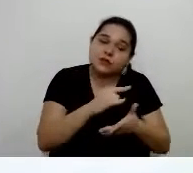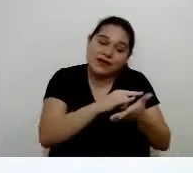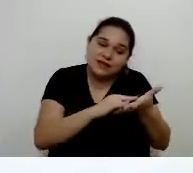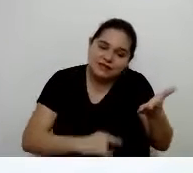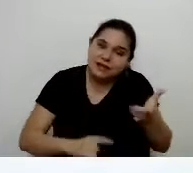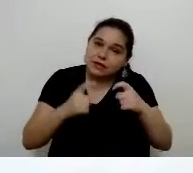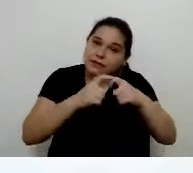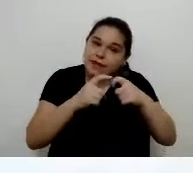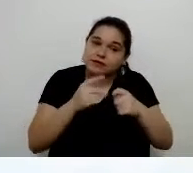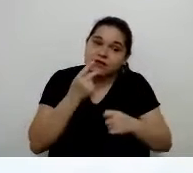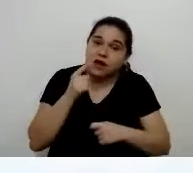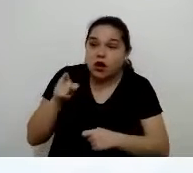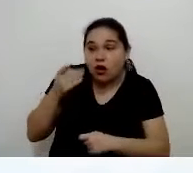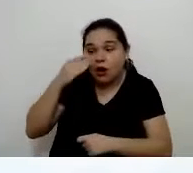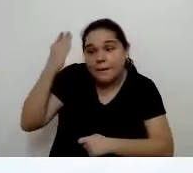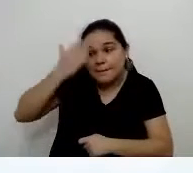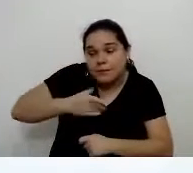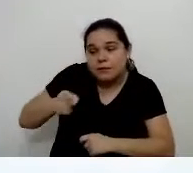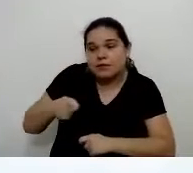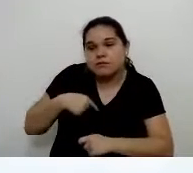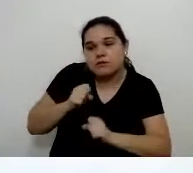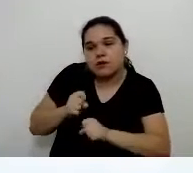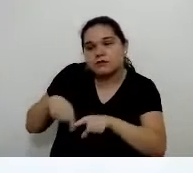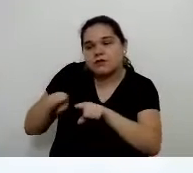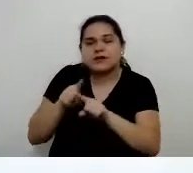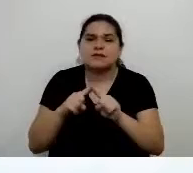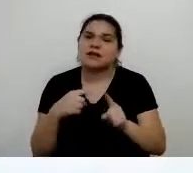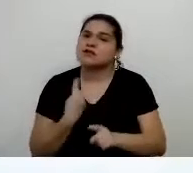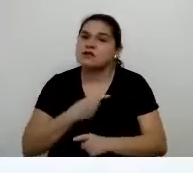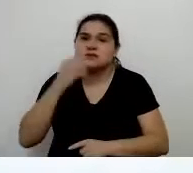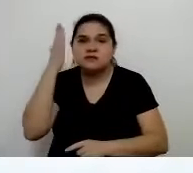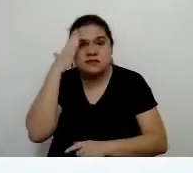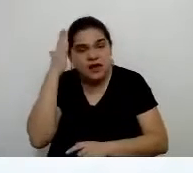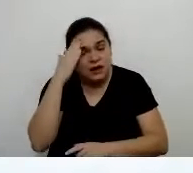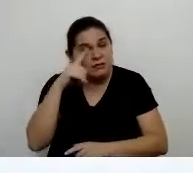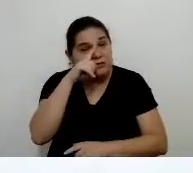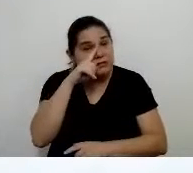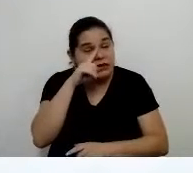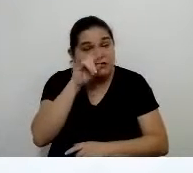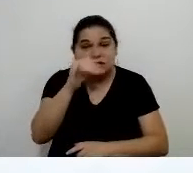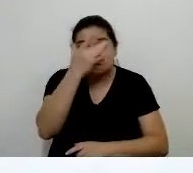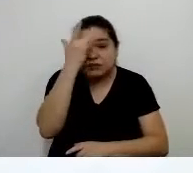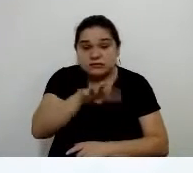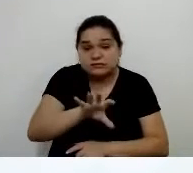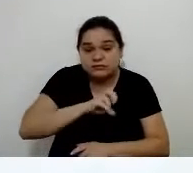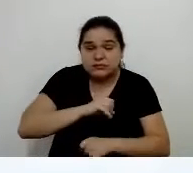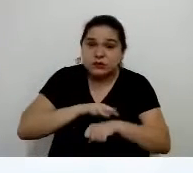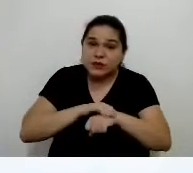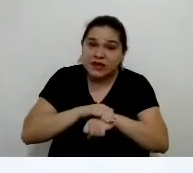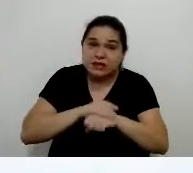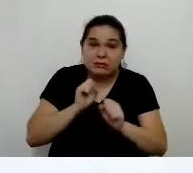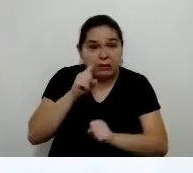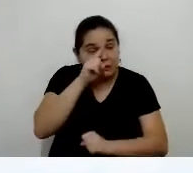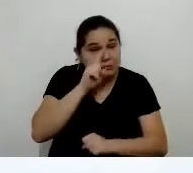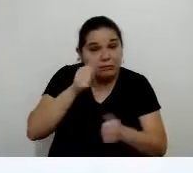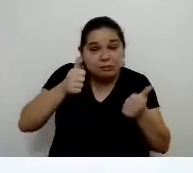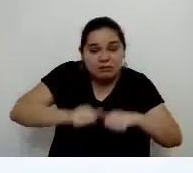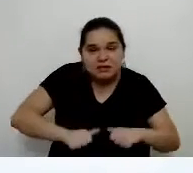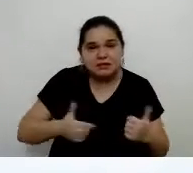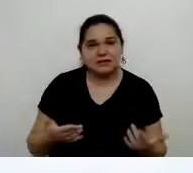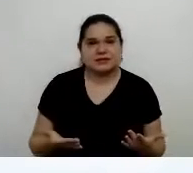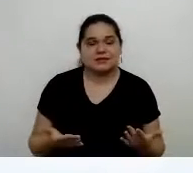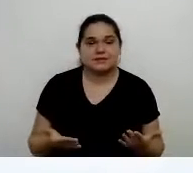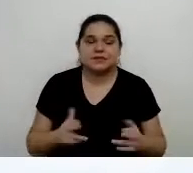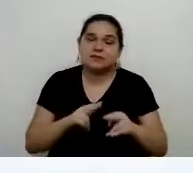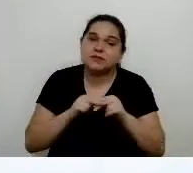trabalho ou não. E nós sabemos do risco que têm esses trabalhadores. No caso de ser contraído pela doença, o risco deles é muito maior. Então, nós fizemos